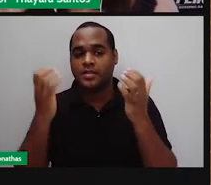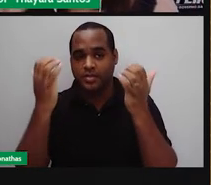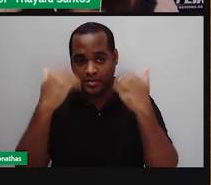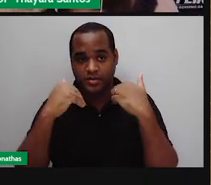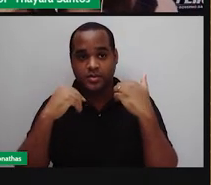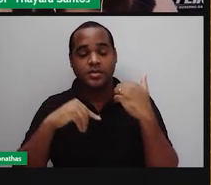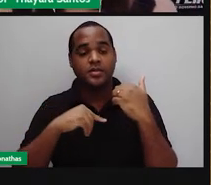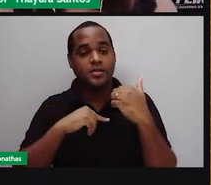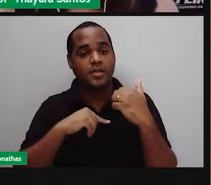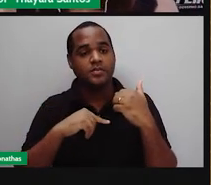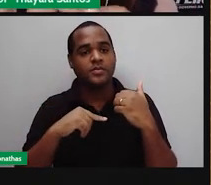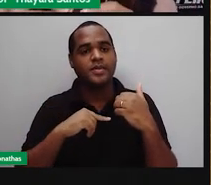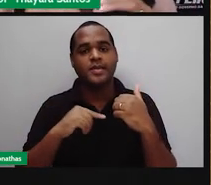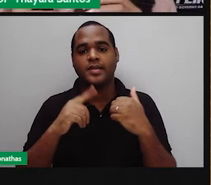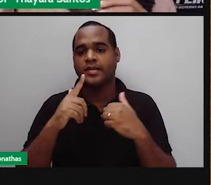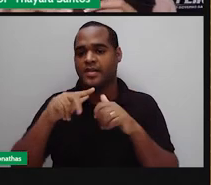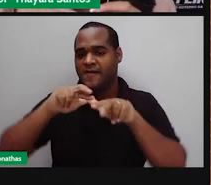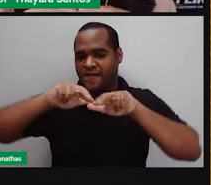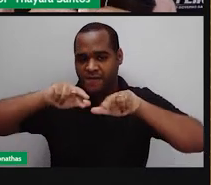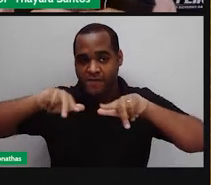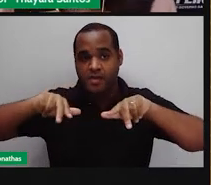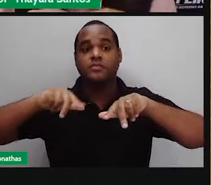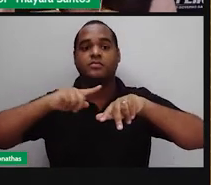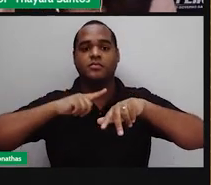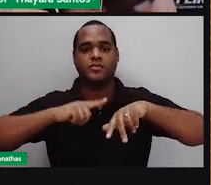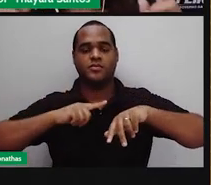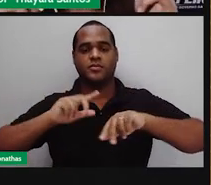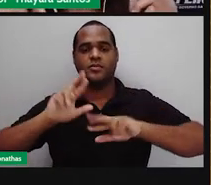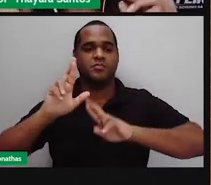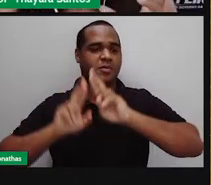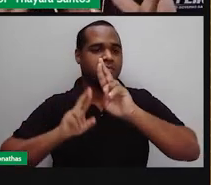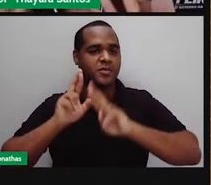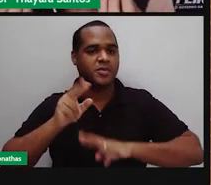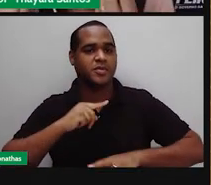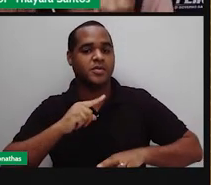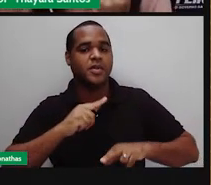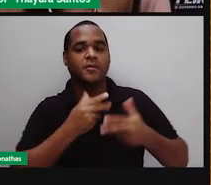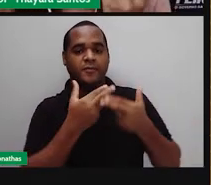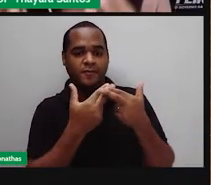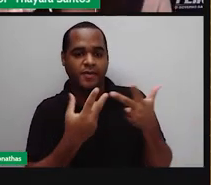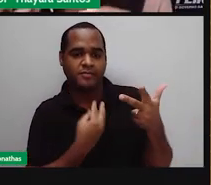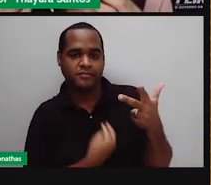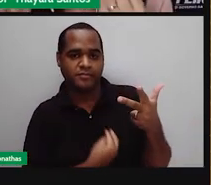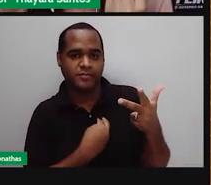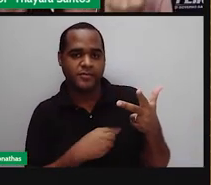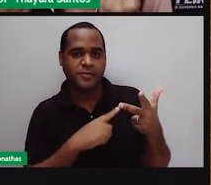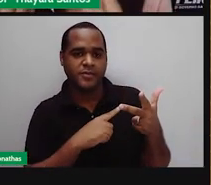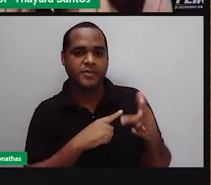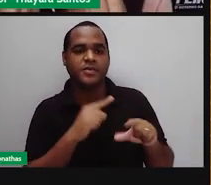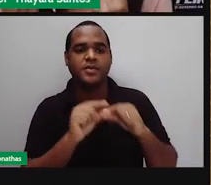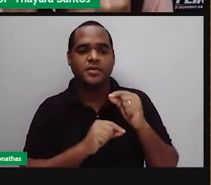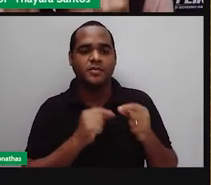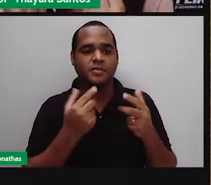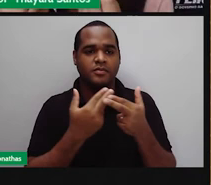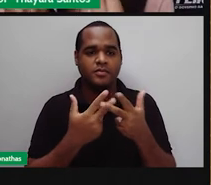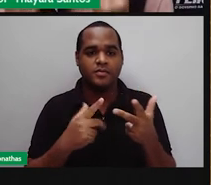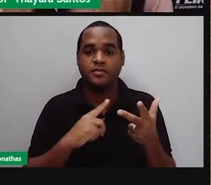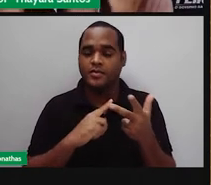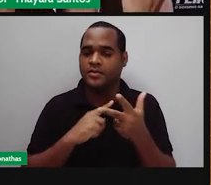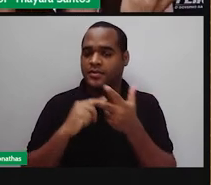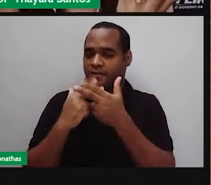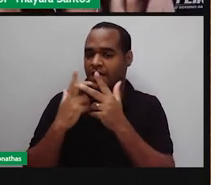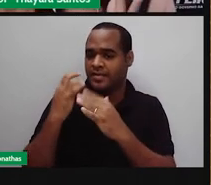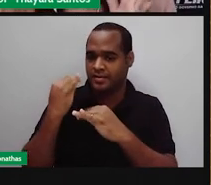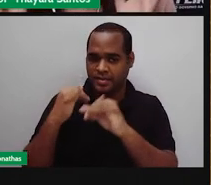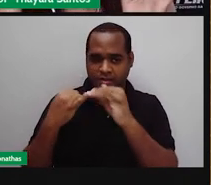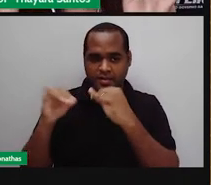dentro do nosso nariz, a gente tem um monte de quimiorreceptores que vão receber esses odores. Ó, esses odores vão chegar como estímulos